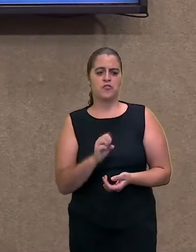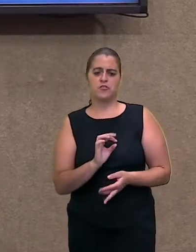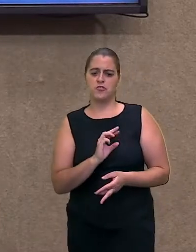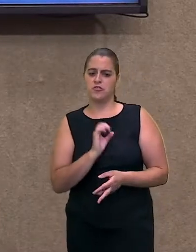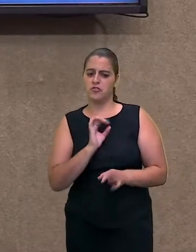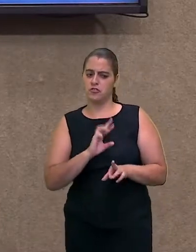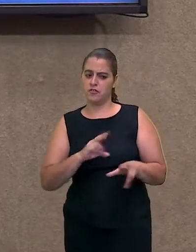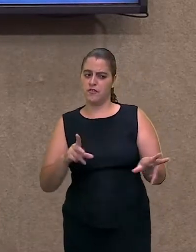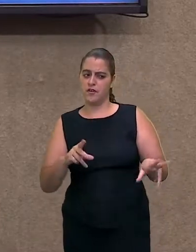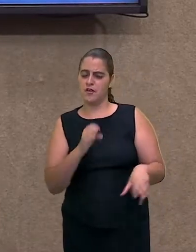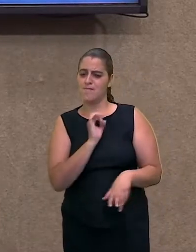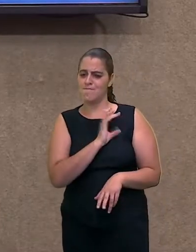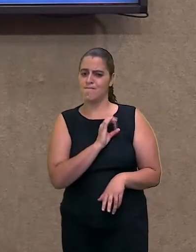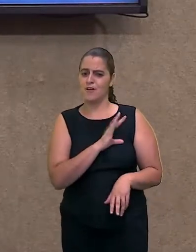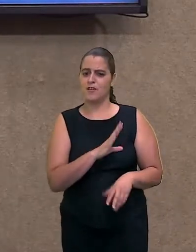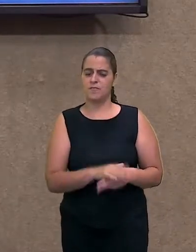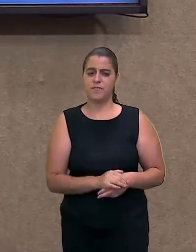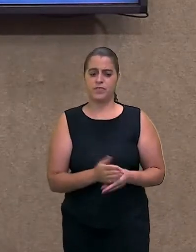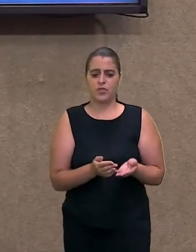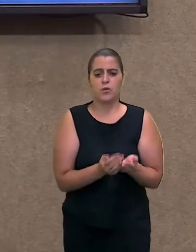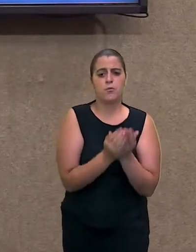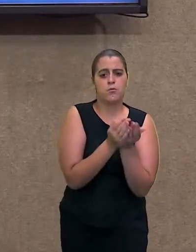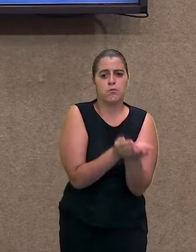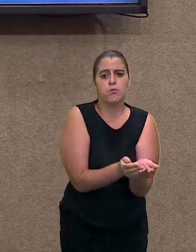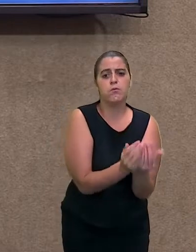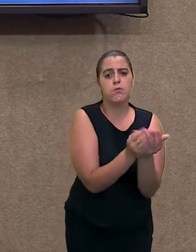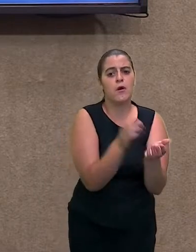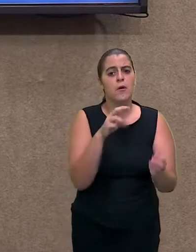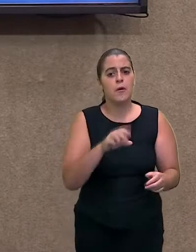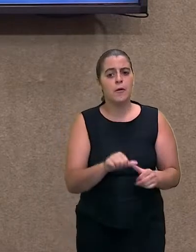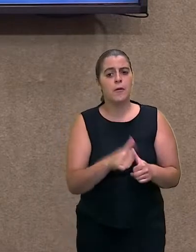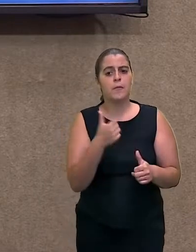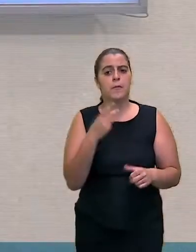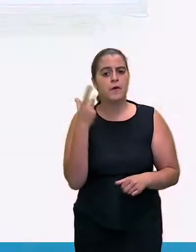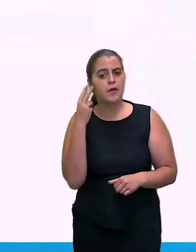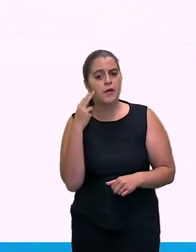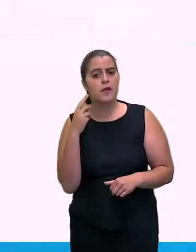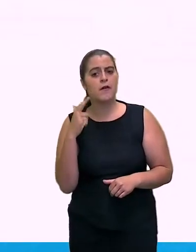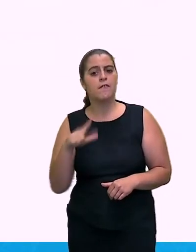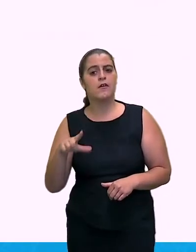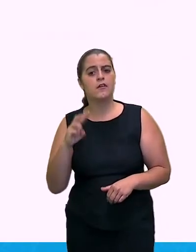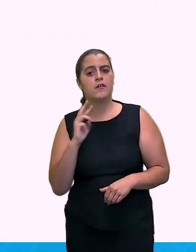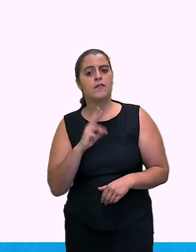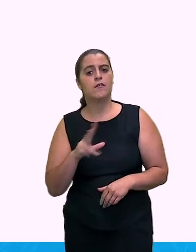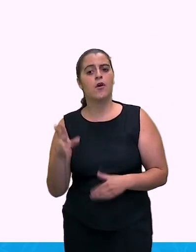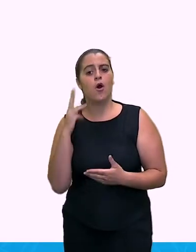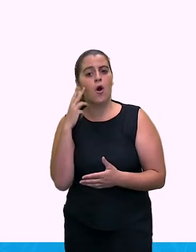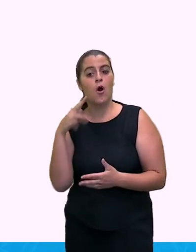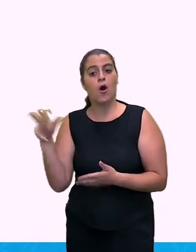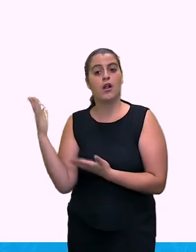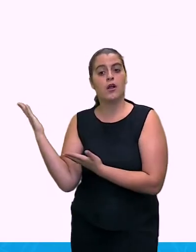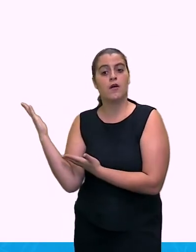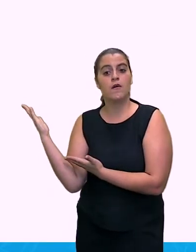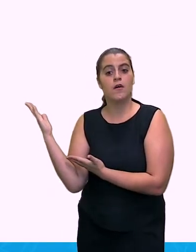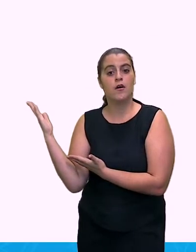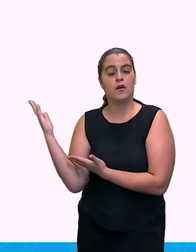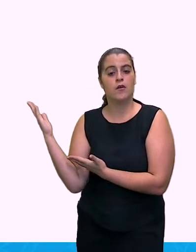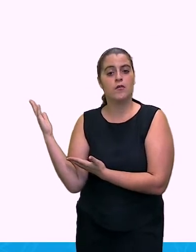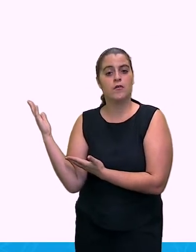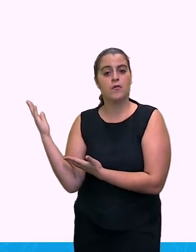Os navios também, eles não estavam acostumados com nada disso. Olha essa imagem. Essa imagem aí